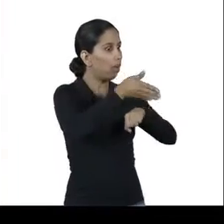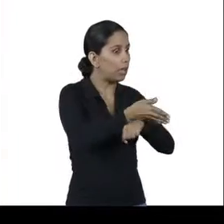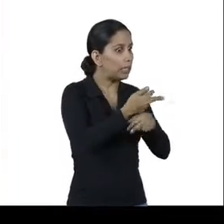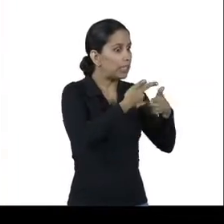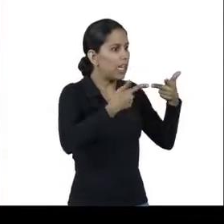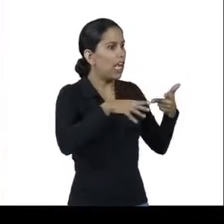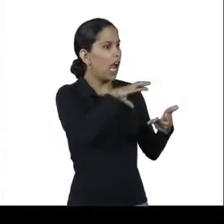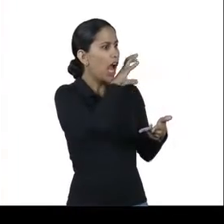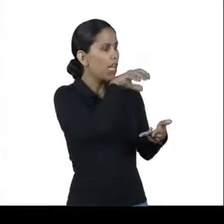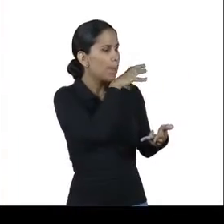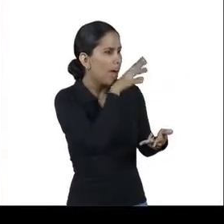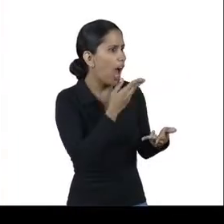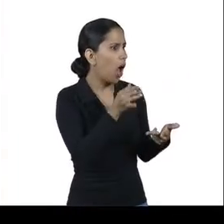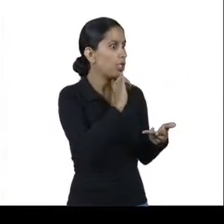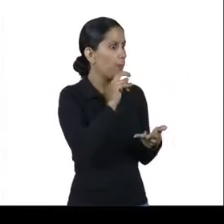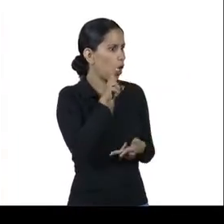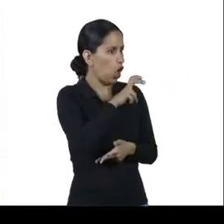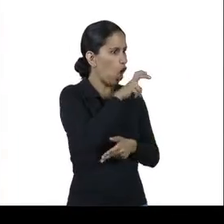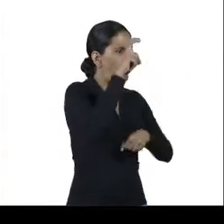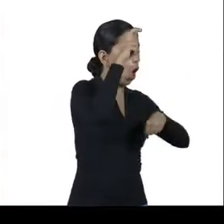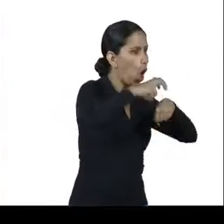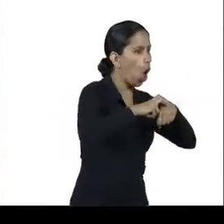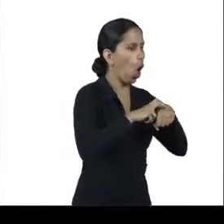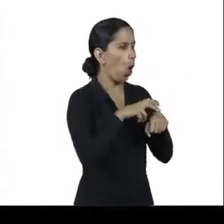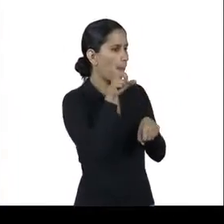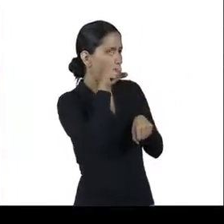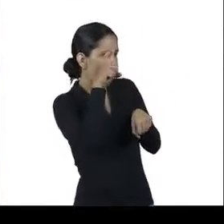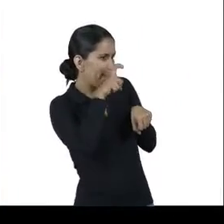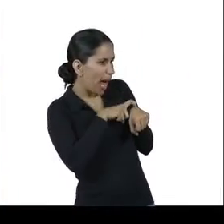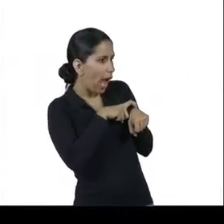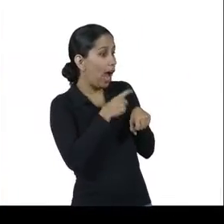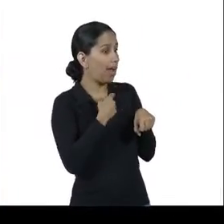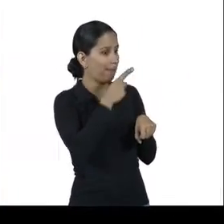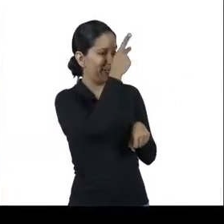peçonhetos ou riscos de batidas contra as suas pernas.